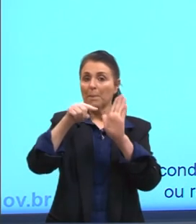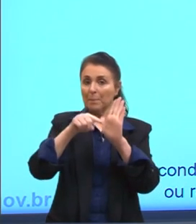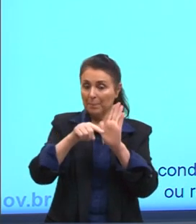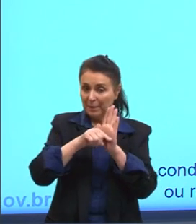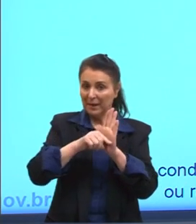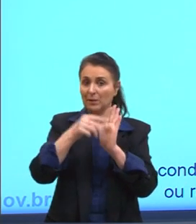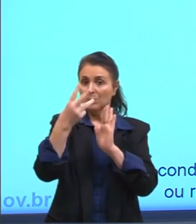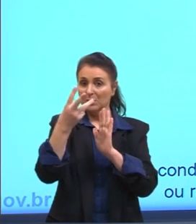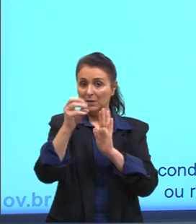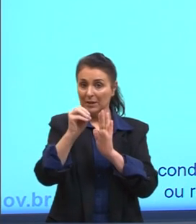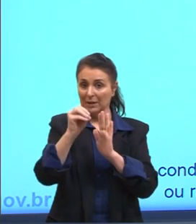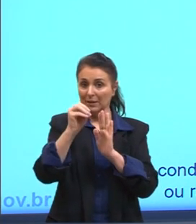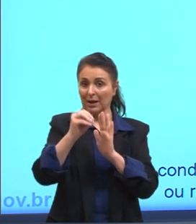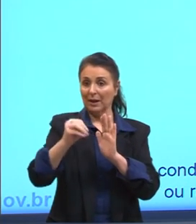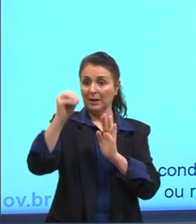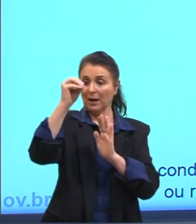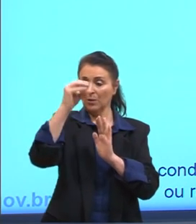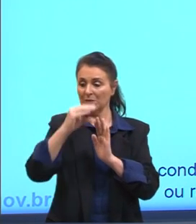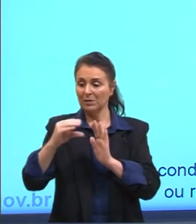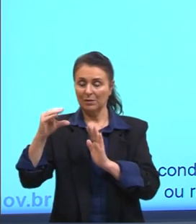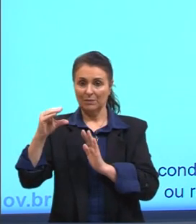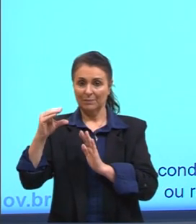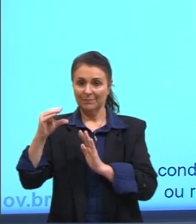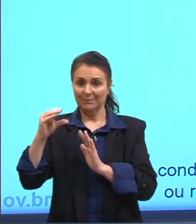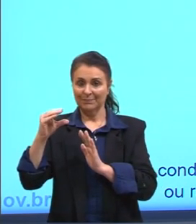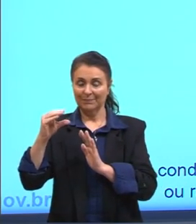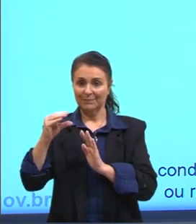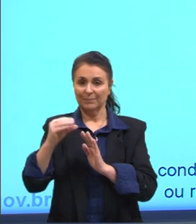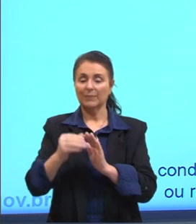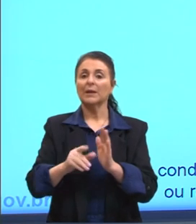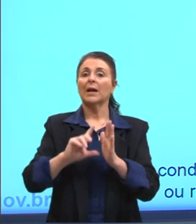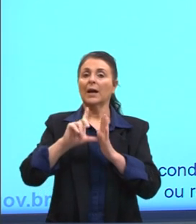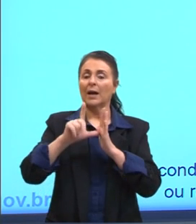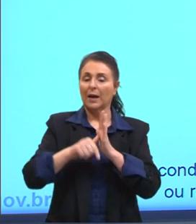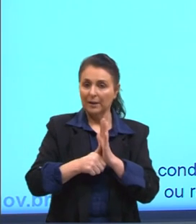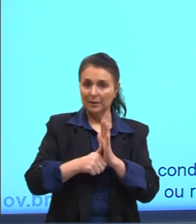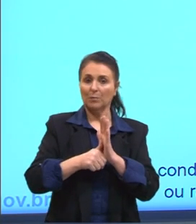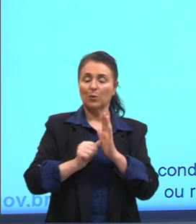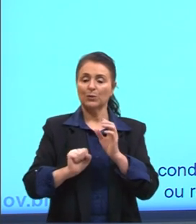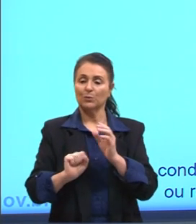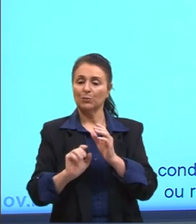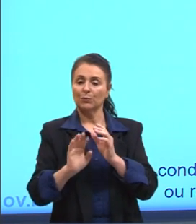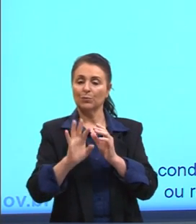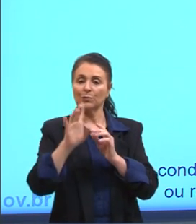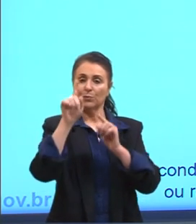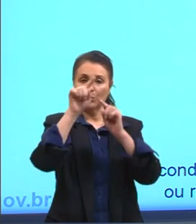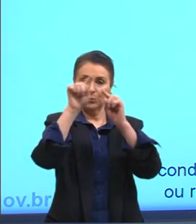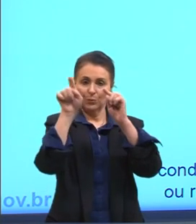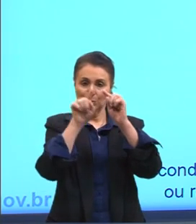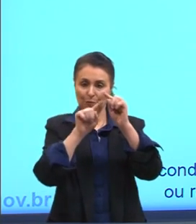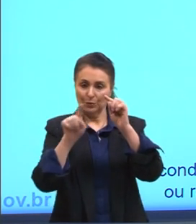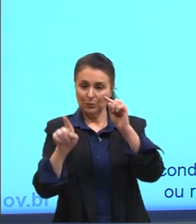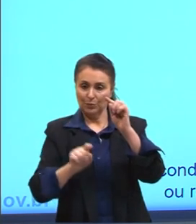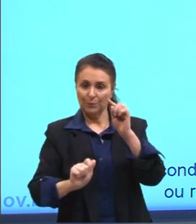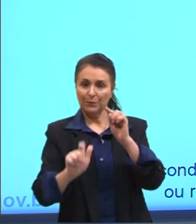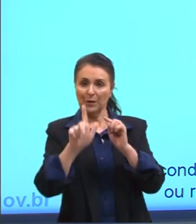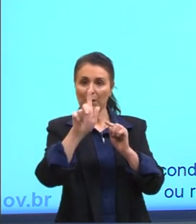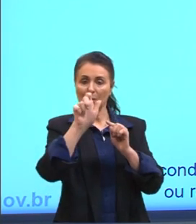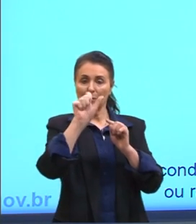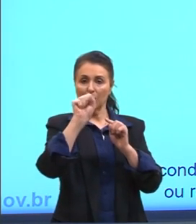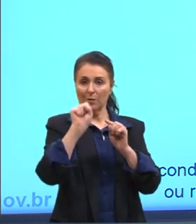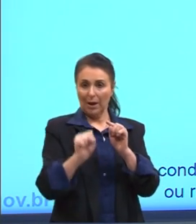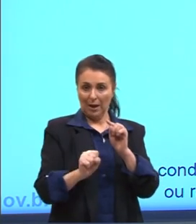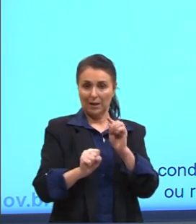diminuição da temperatura da geladeira. Após percorrer o evaporador, o gás freon em baixa pressão e